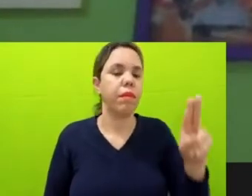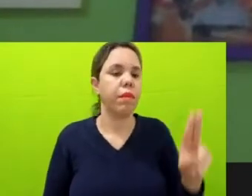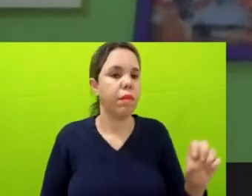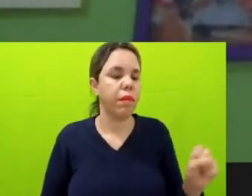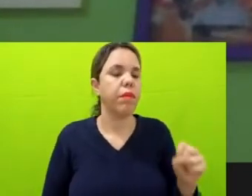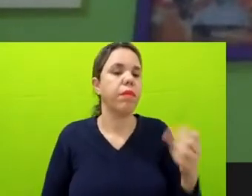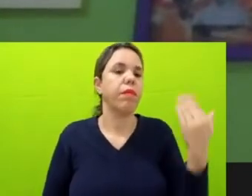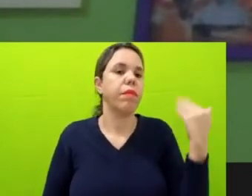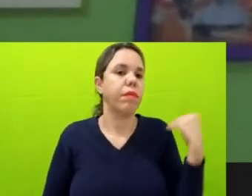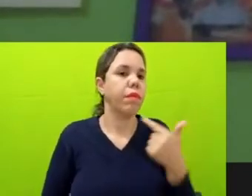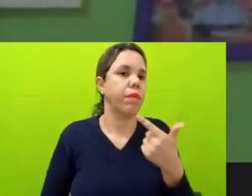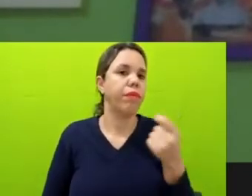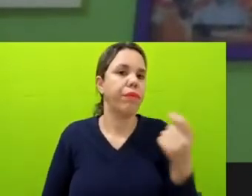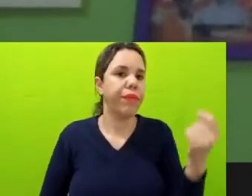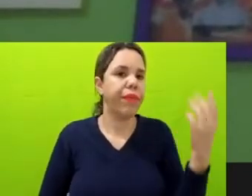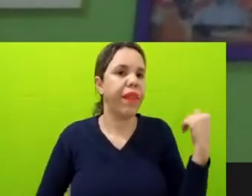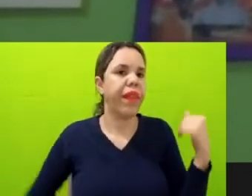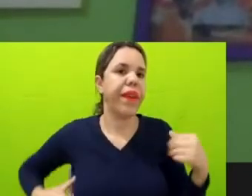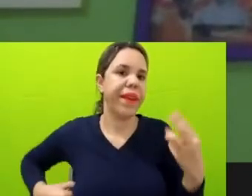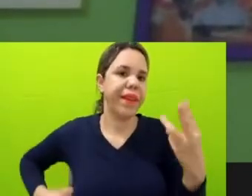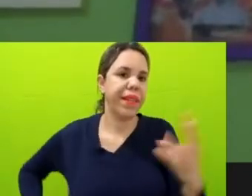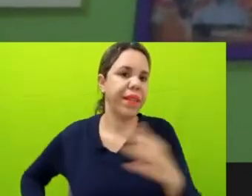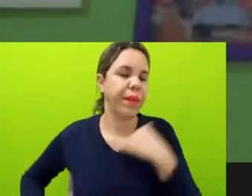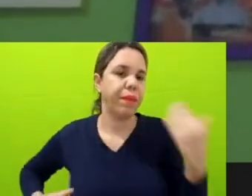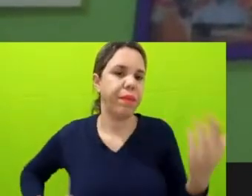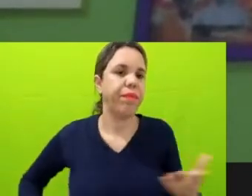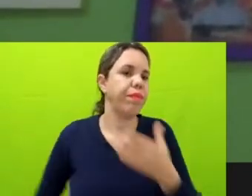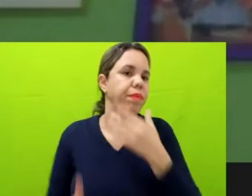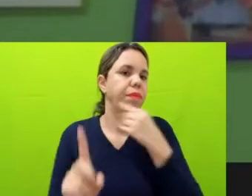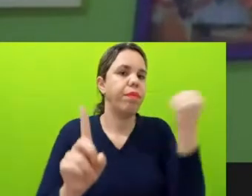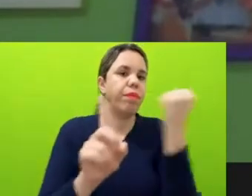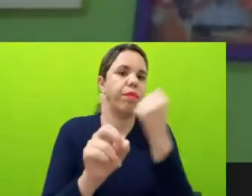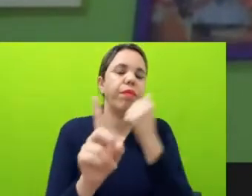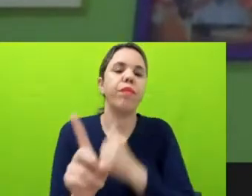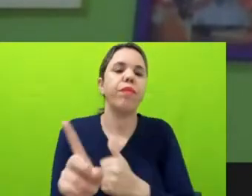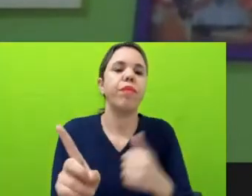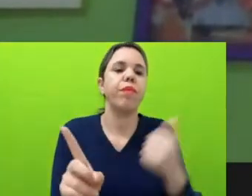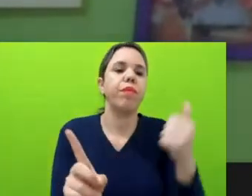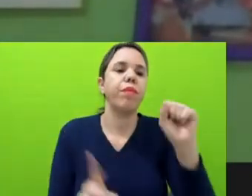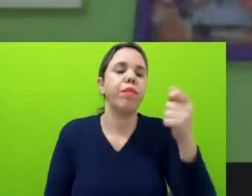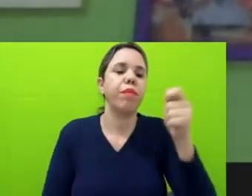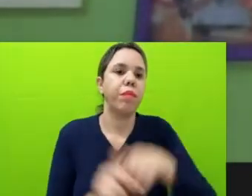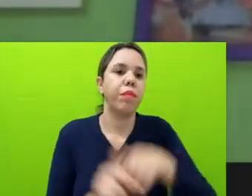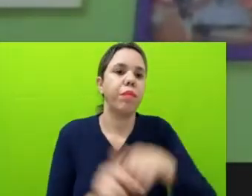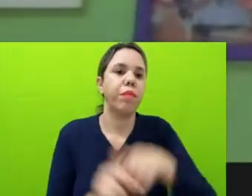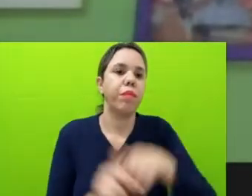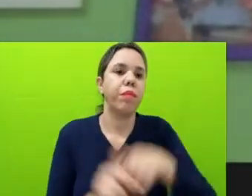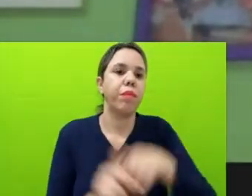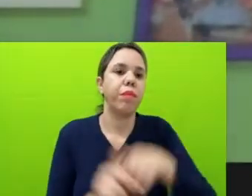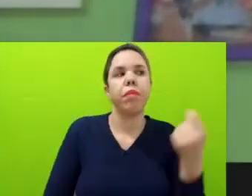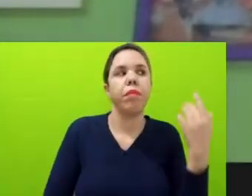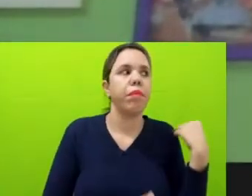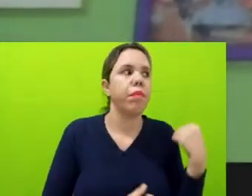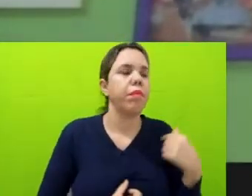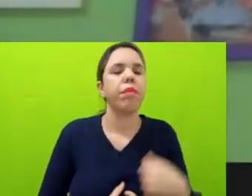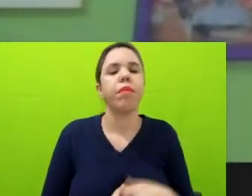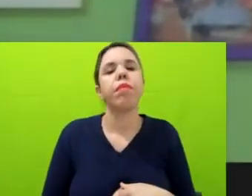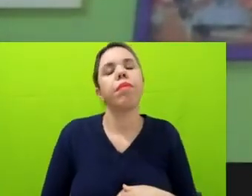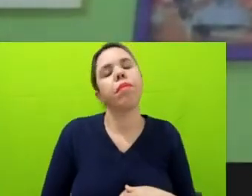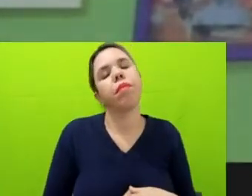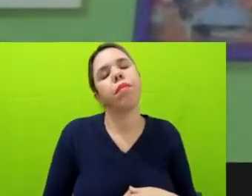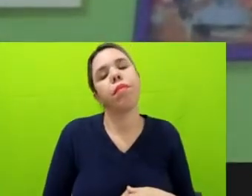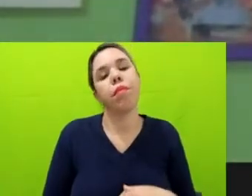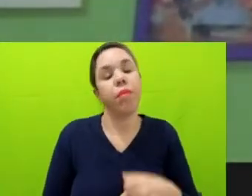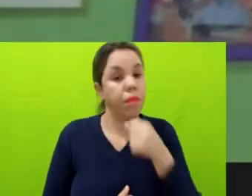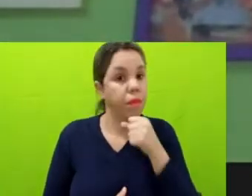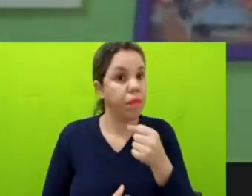mortes de feminicídio nos outros primeiros meses do ano de 2020. E a CEJUS orientou a repórter, né, que solicitasse